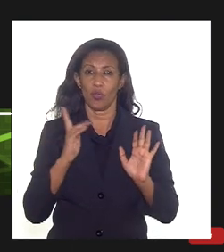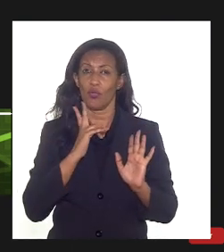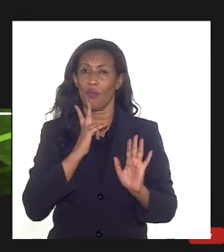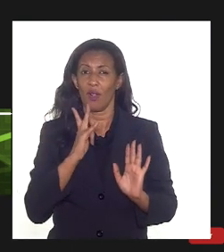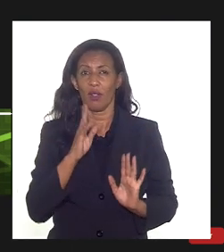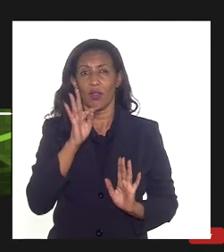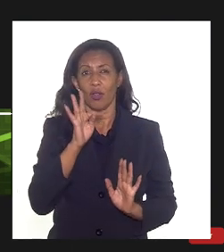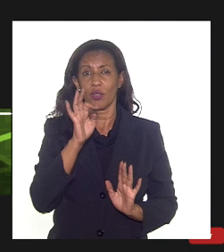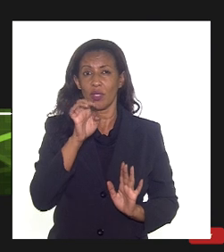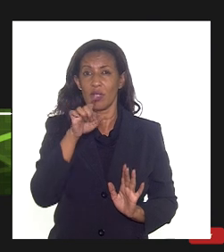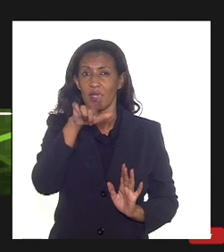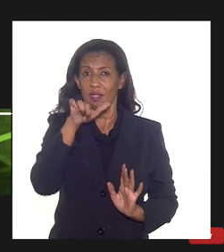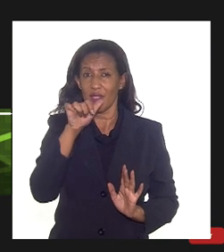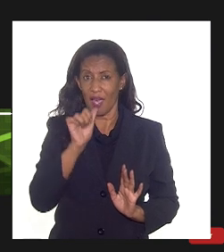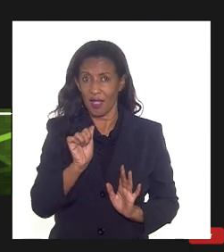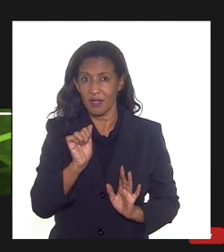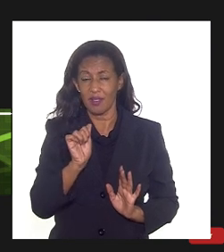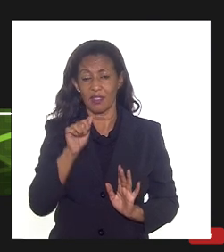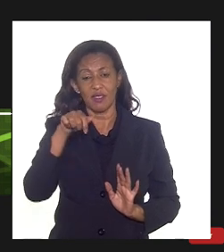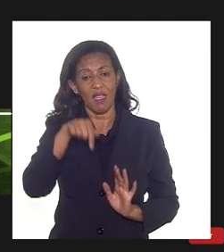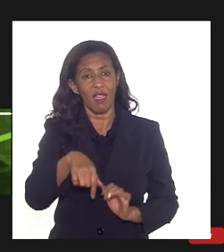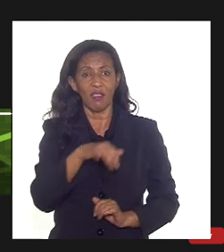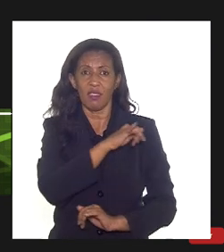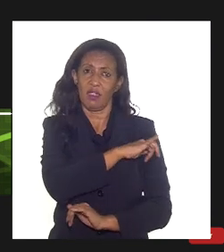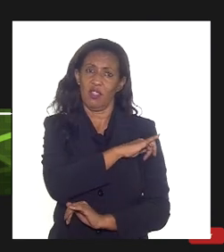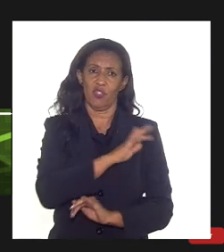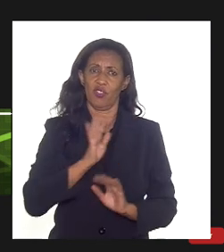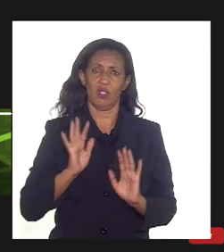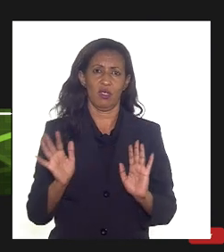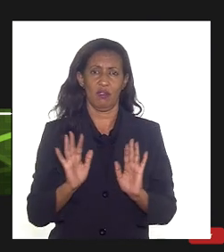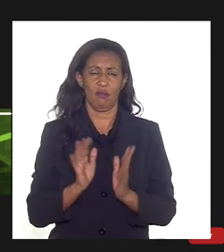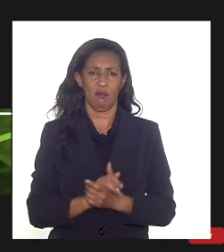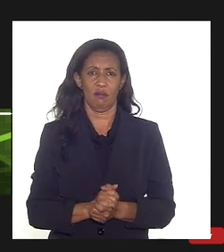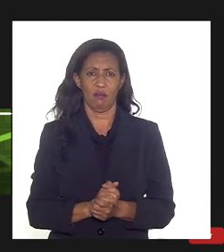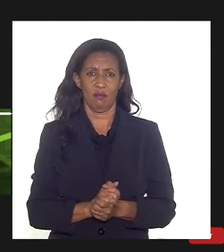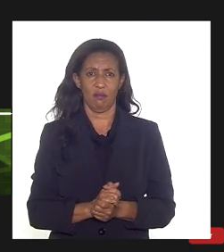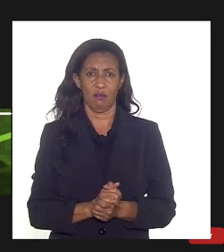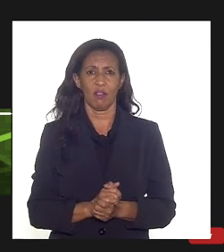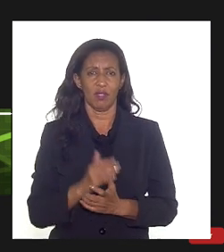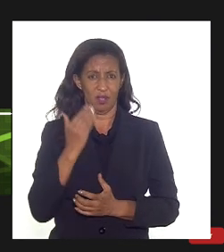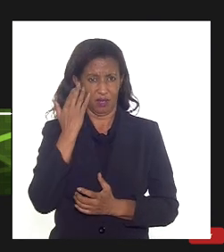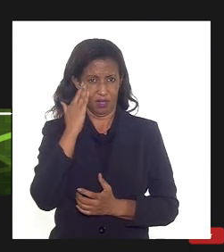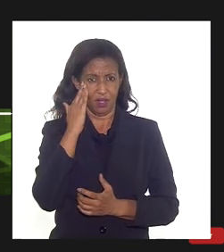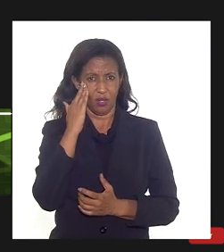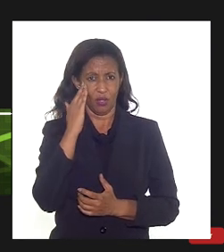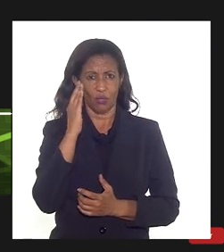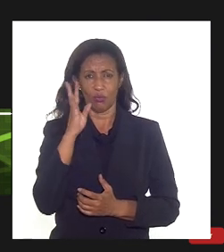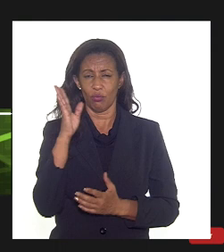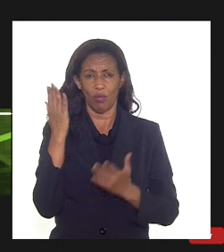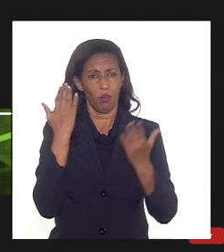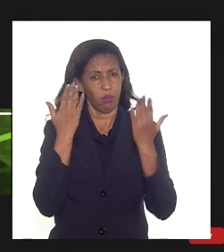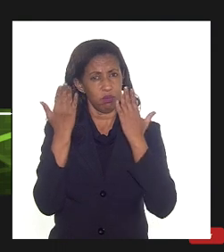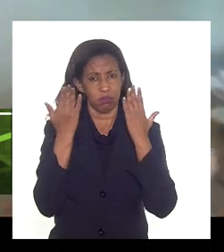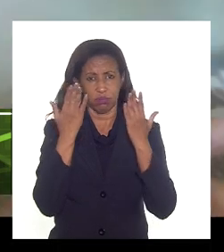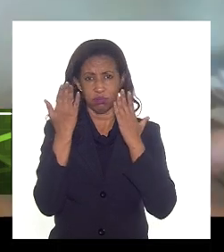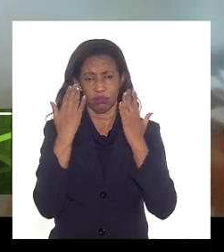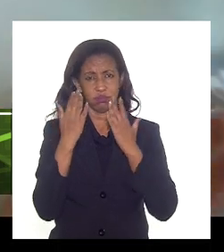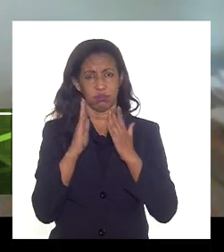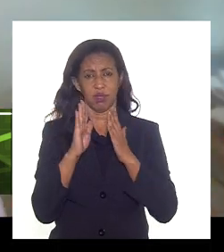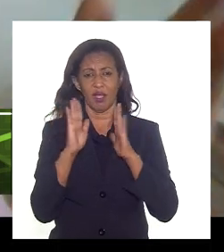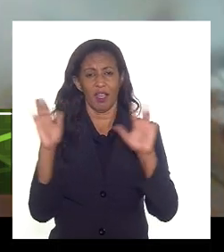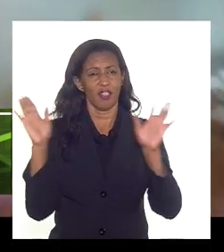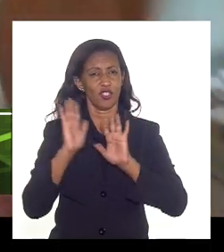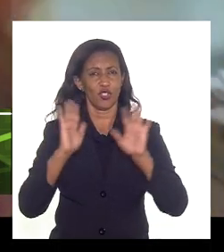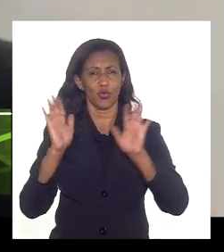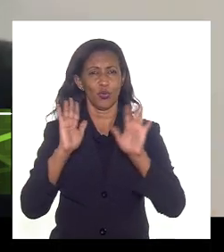é o estado do Rio de Janeiro só isso para ver similaridade nós não vamos trazer a gente quer trazer